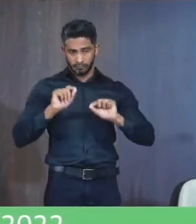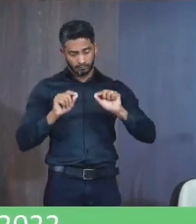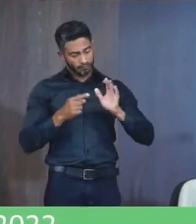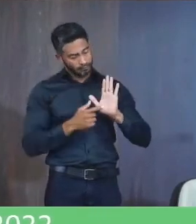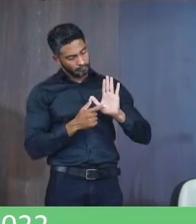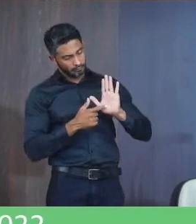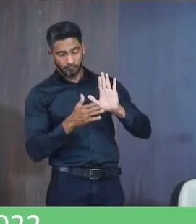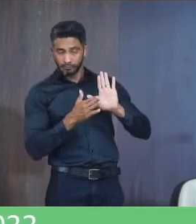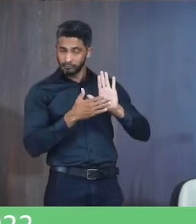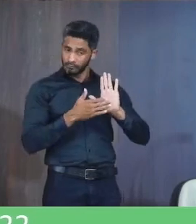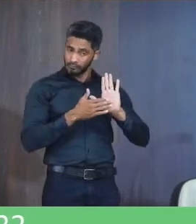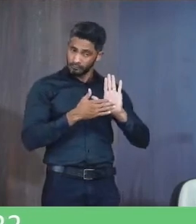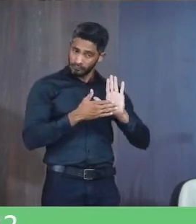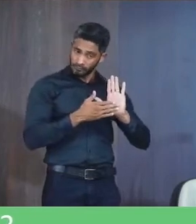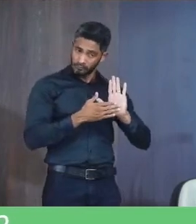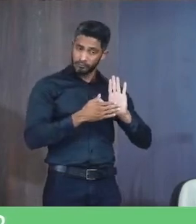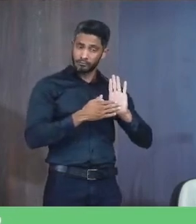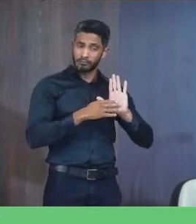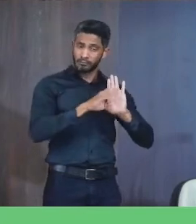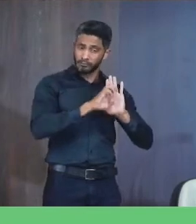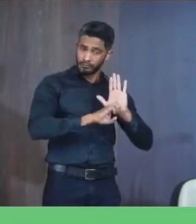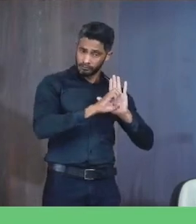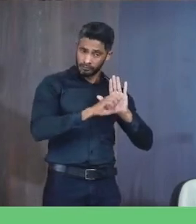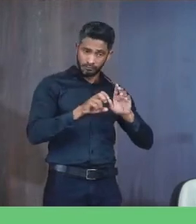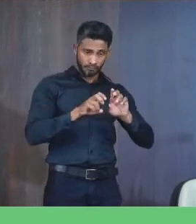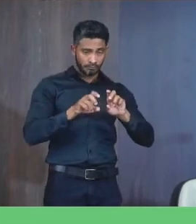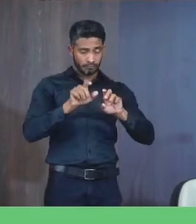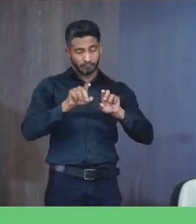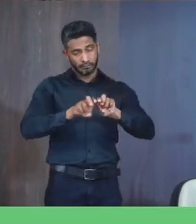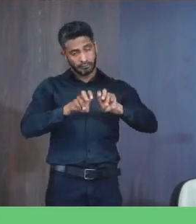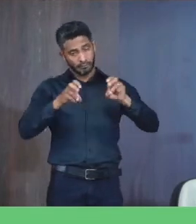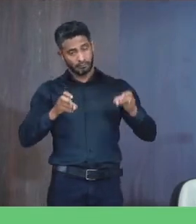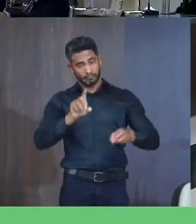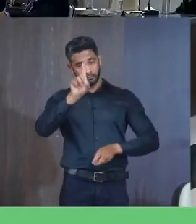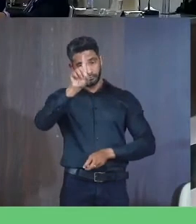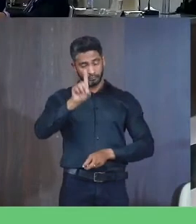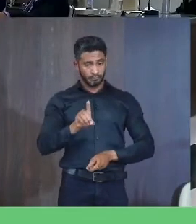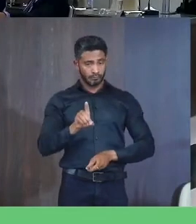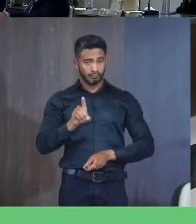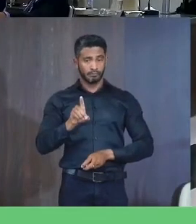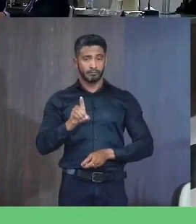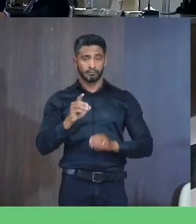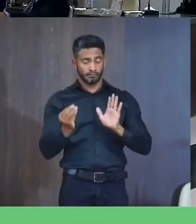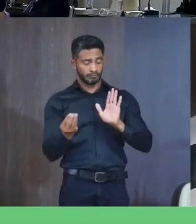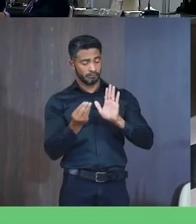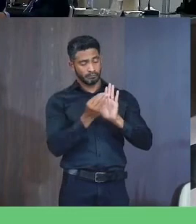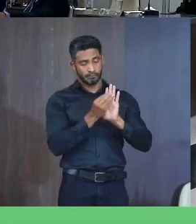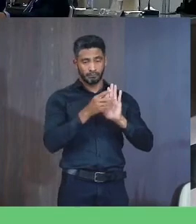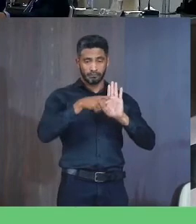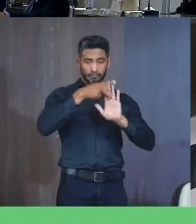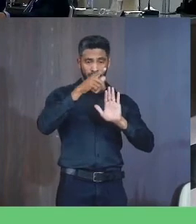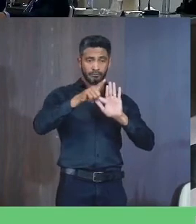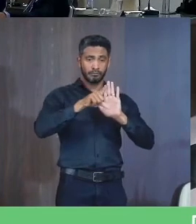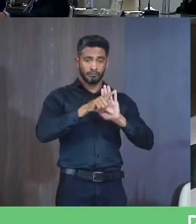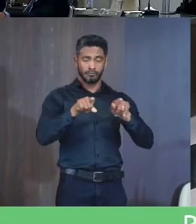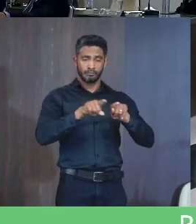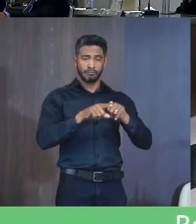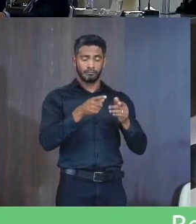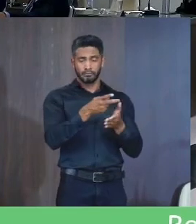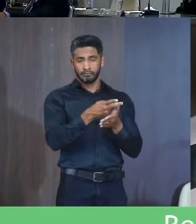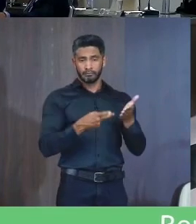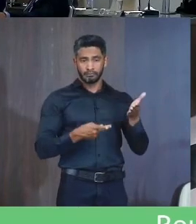A proposta De emenda A lei orgânica Ou pela mesa Diretora Conforme o caso Anexo A cópia Do projeto De lei E do parecer